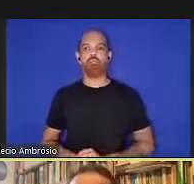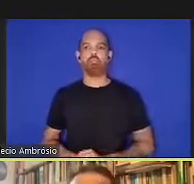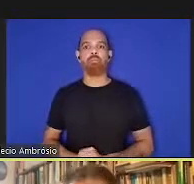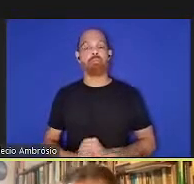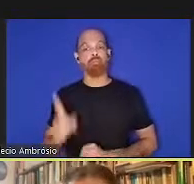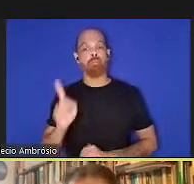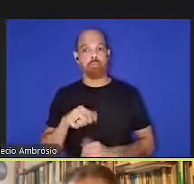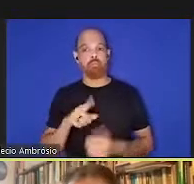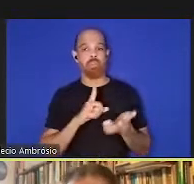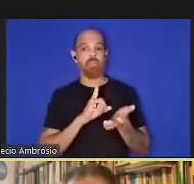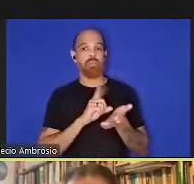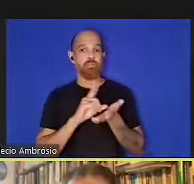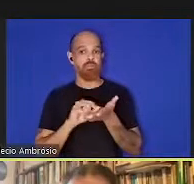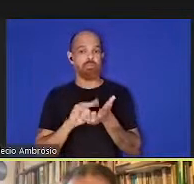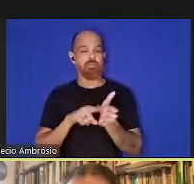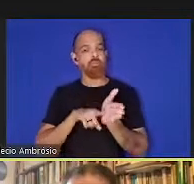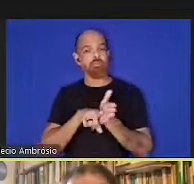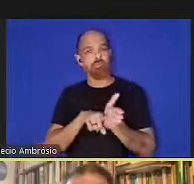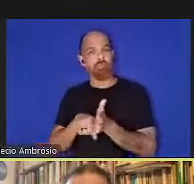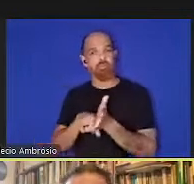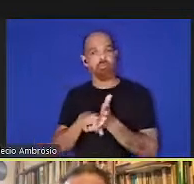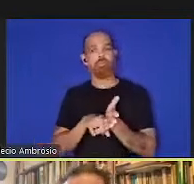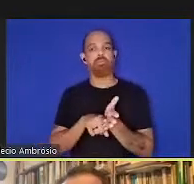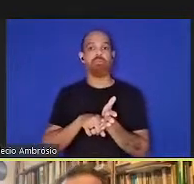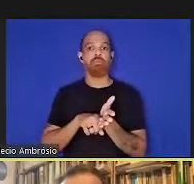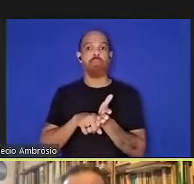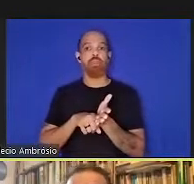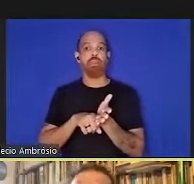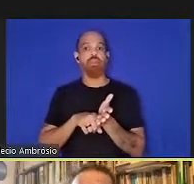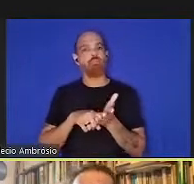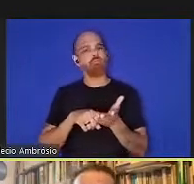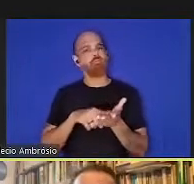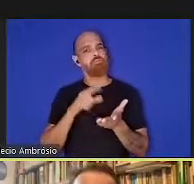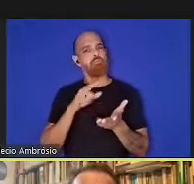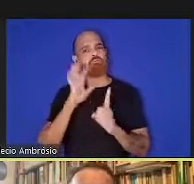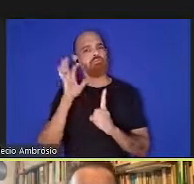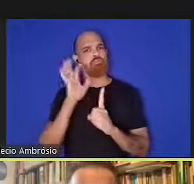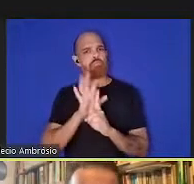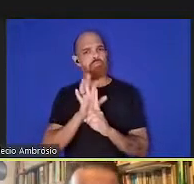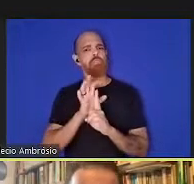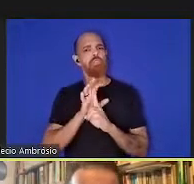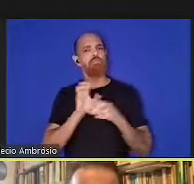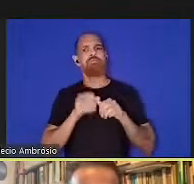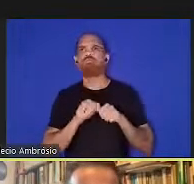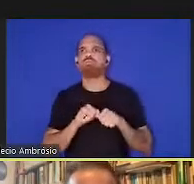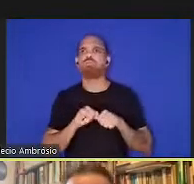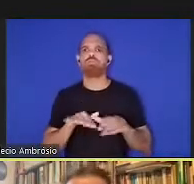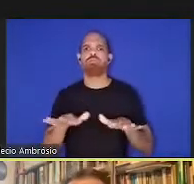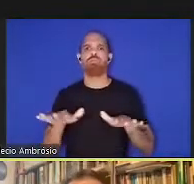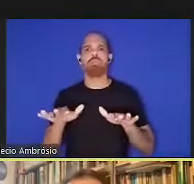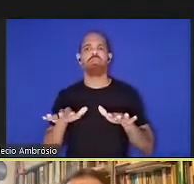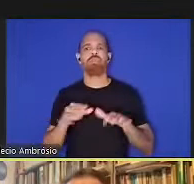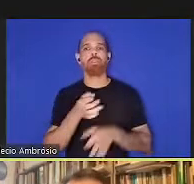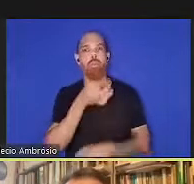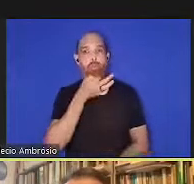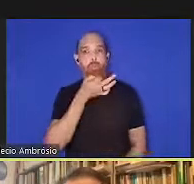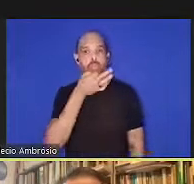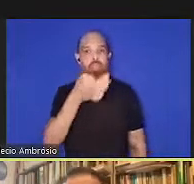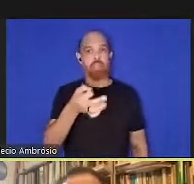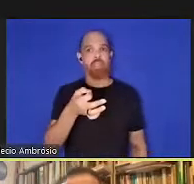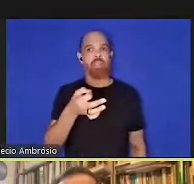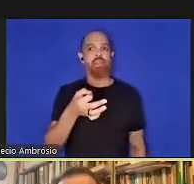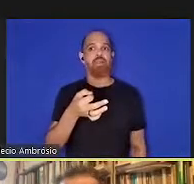escreveu um artigo muito influente de opinião no